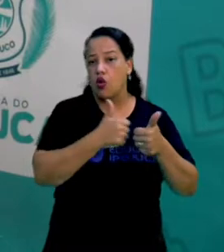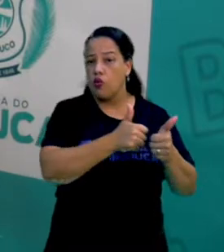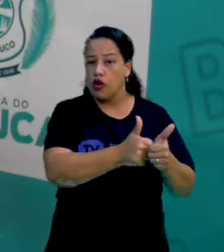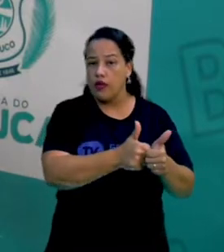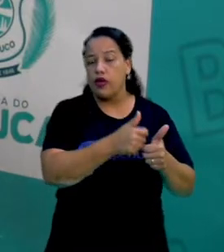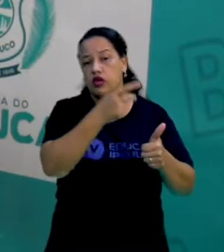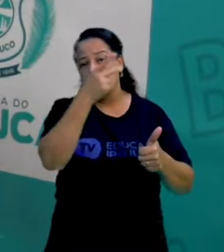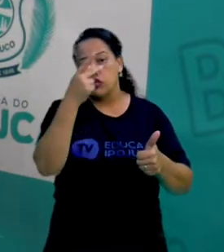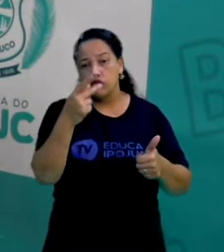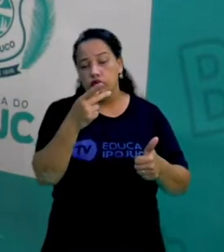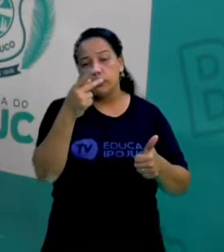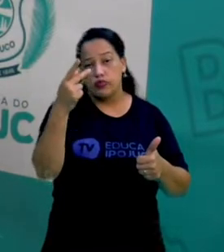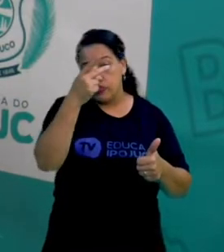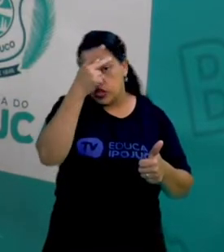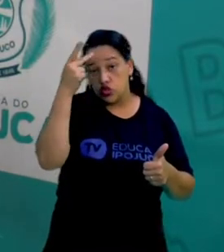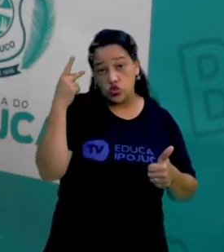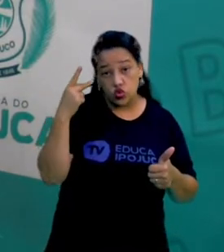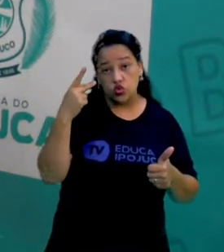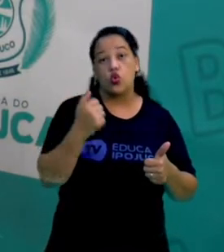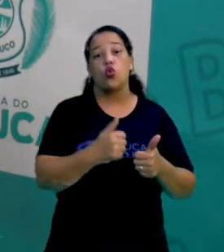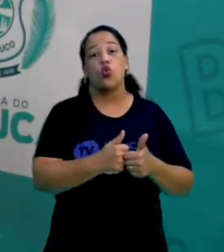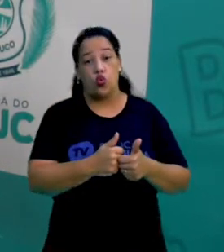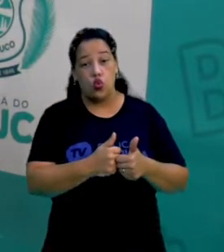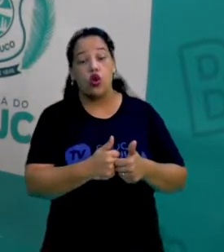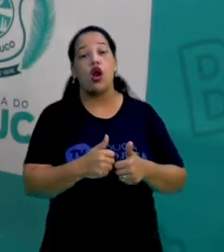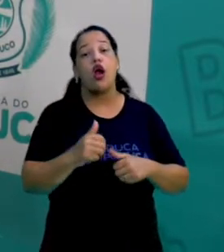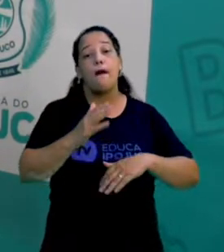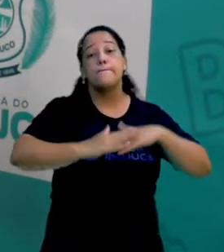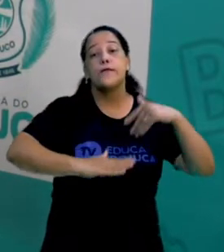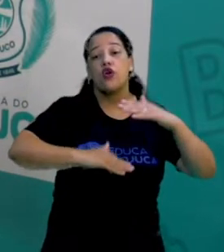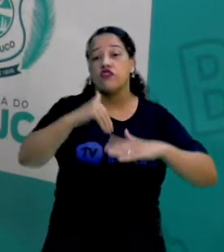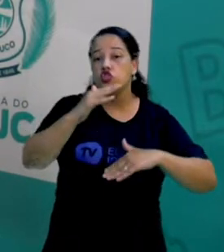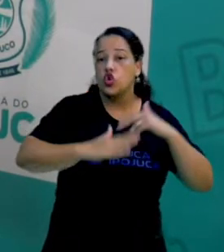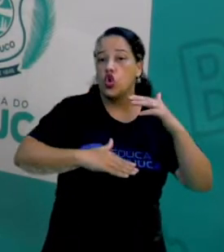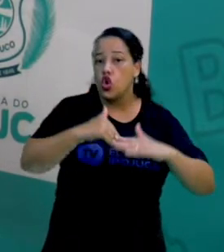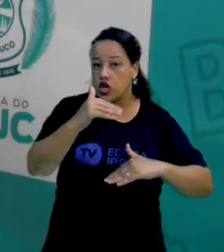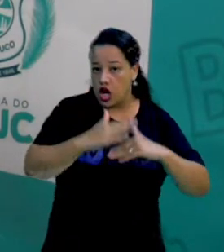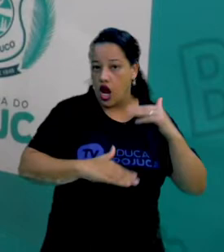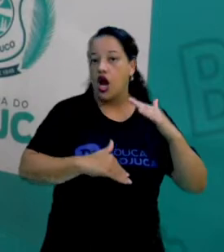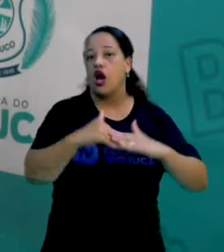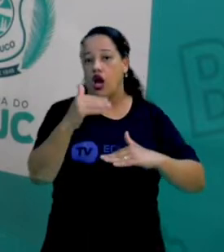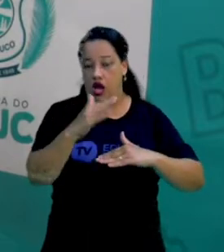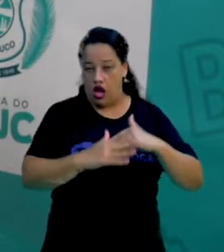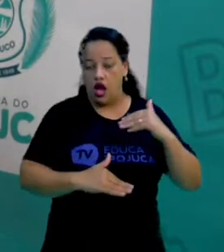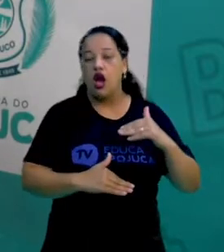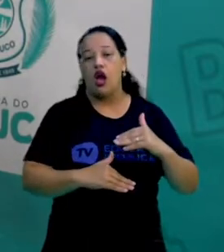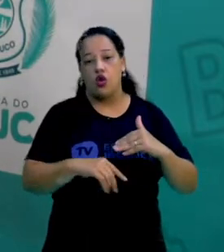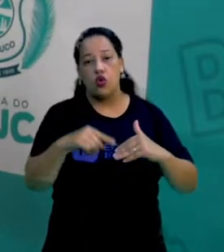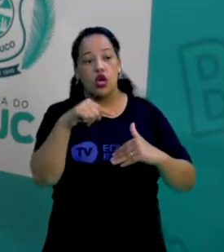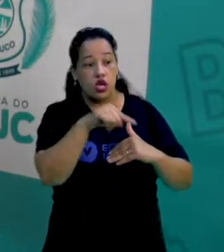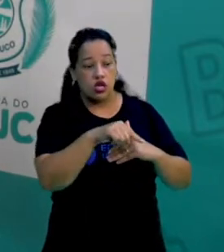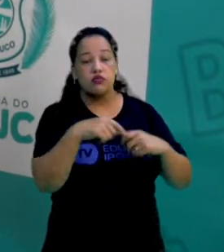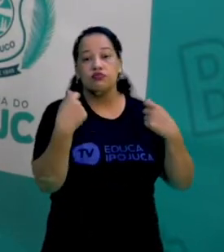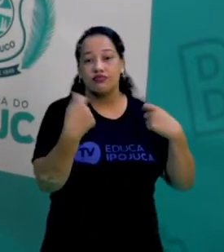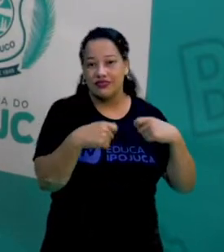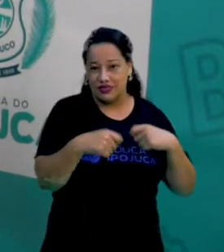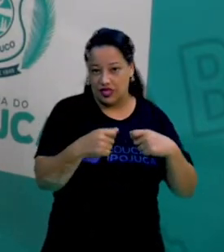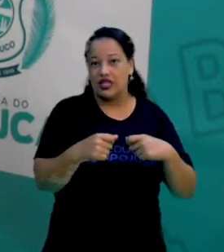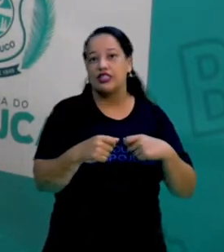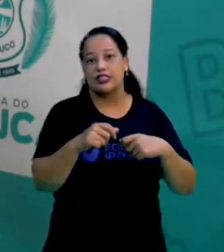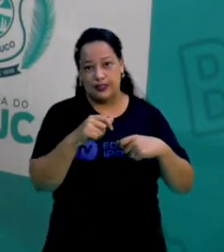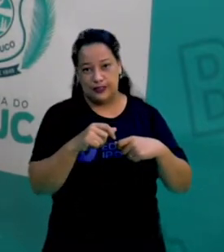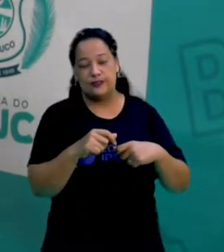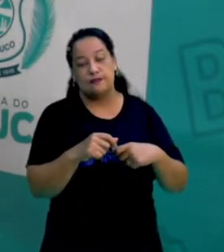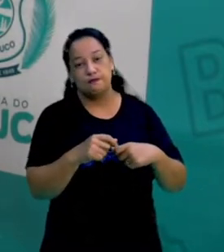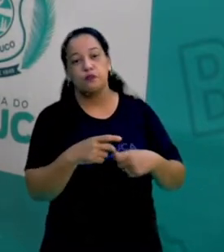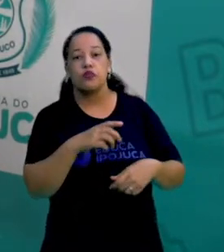especializadas na deficiência de cada um deles, no transtorno que cada